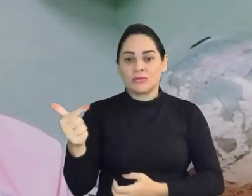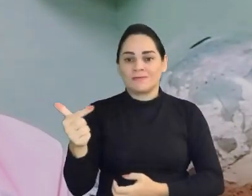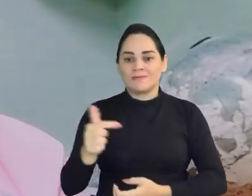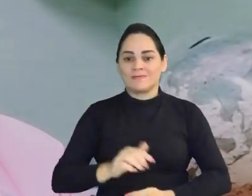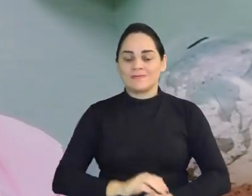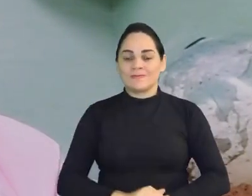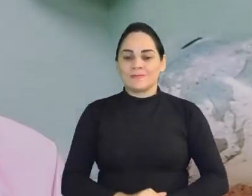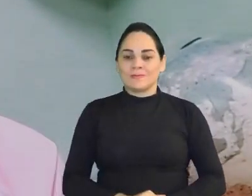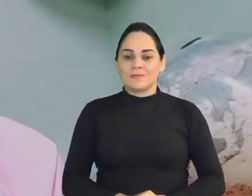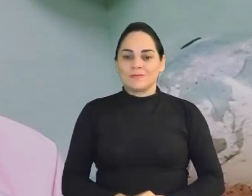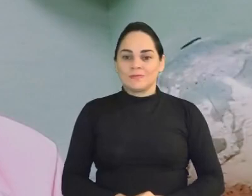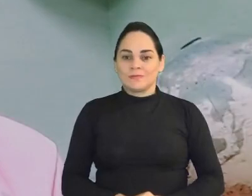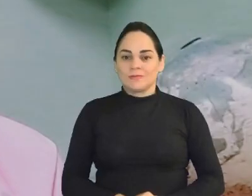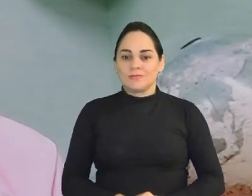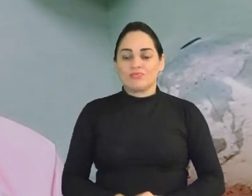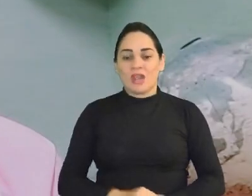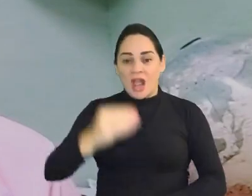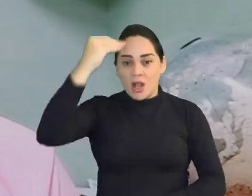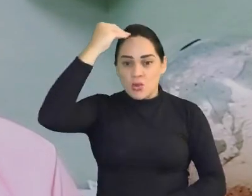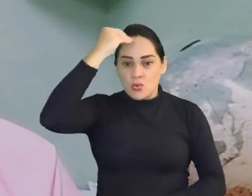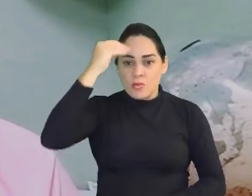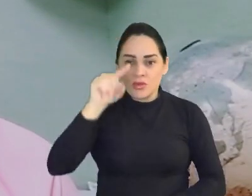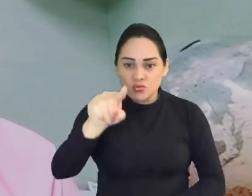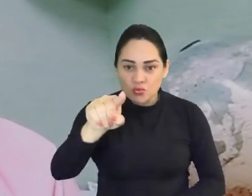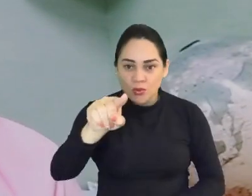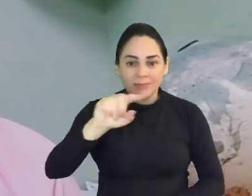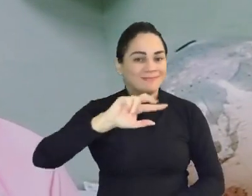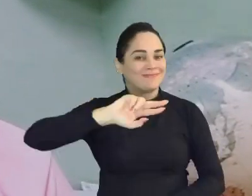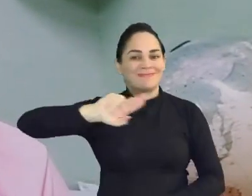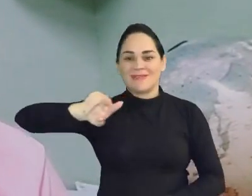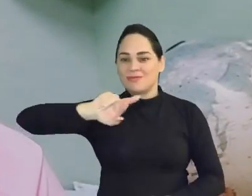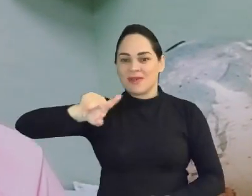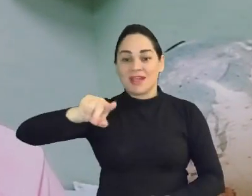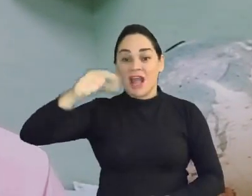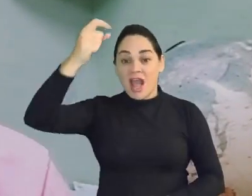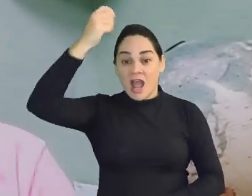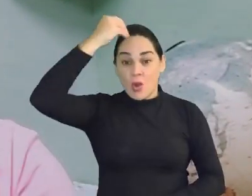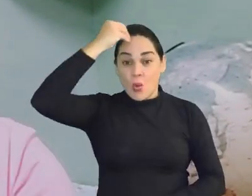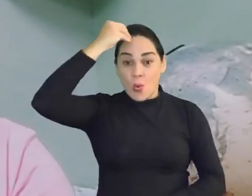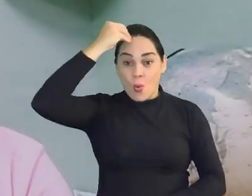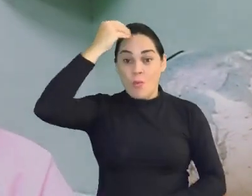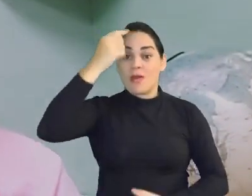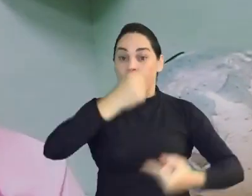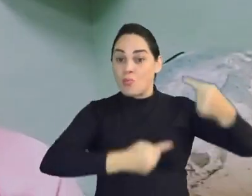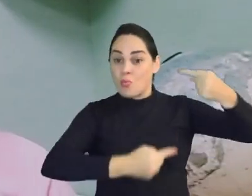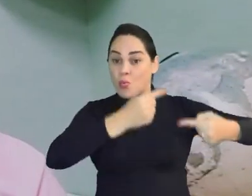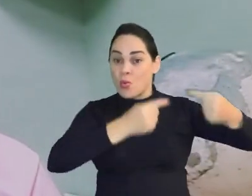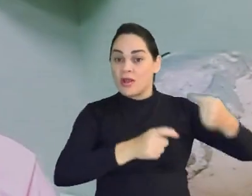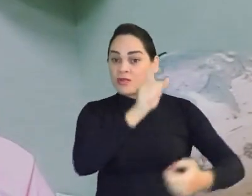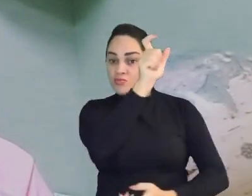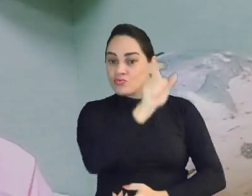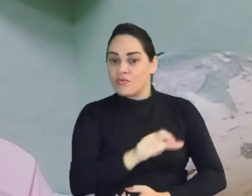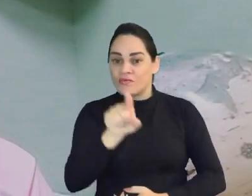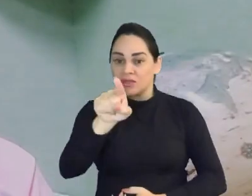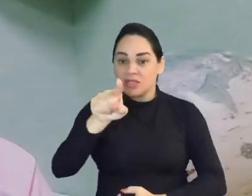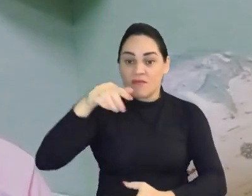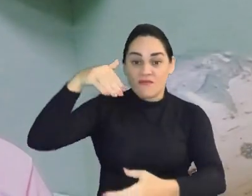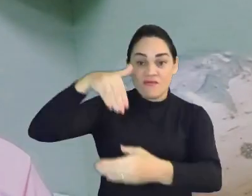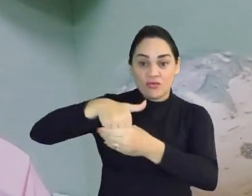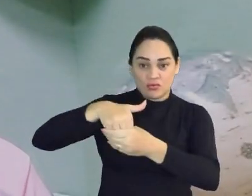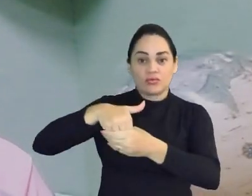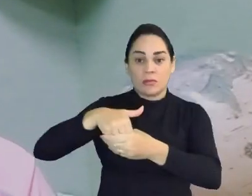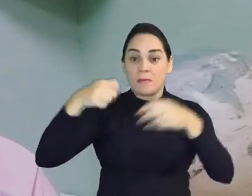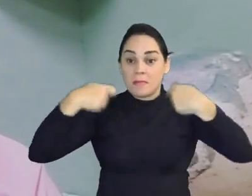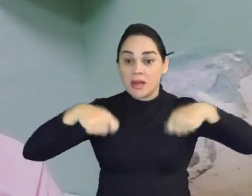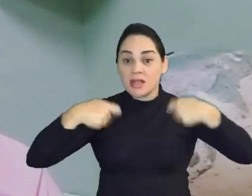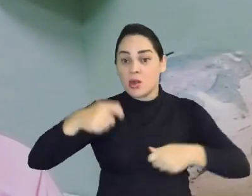realizado? A culpa não foi sua, a culpa foi do político que você votou. Vamos